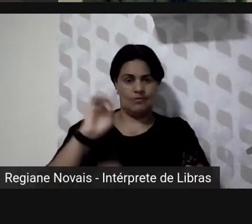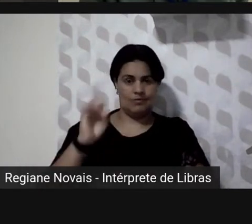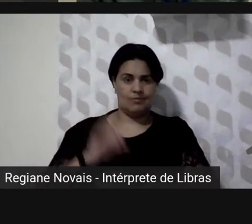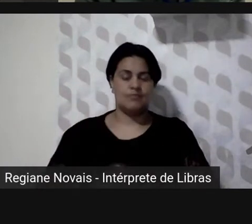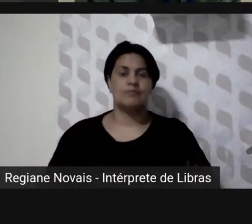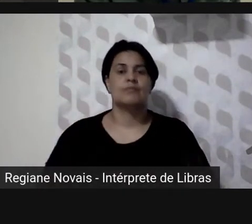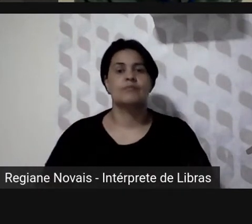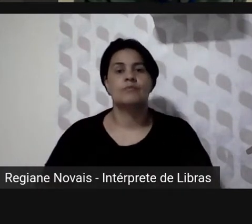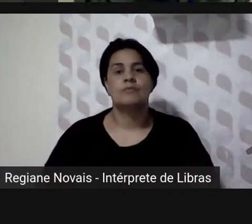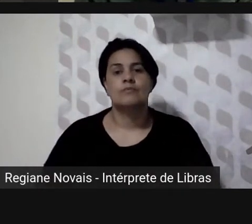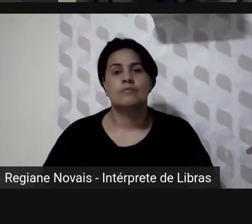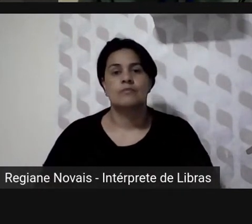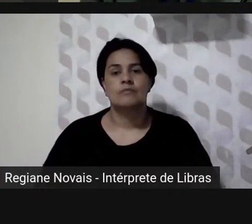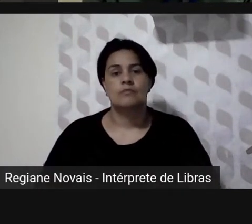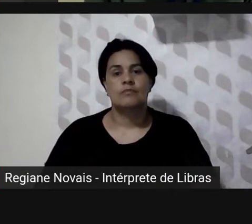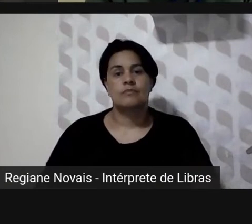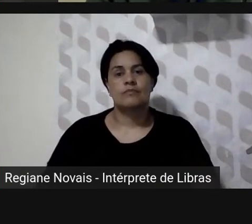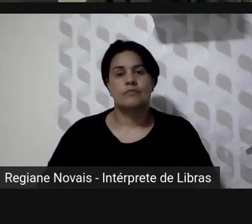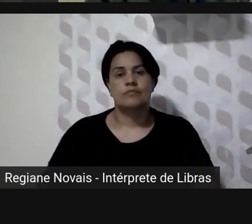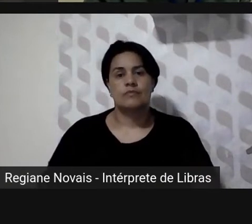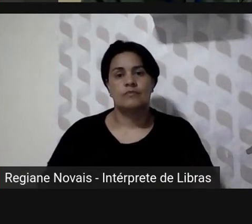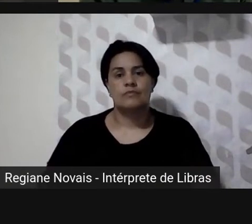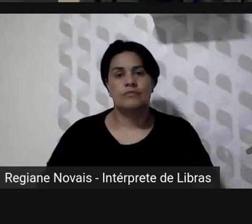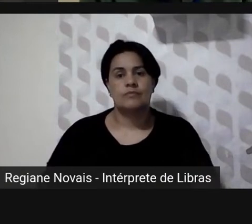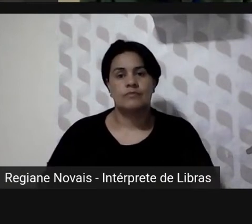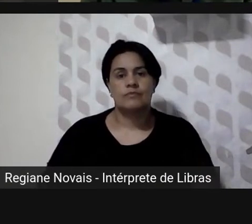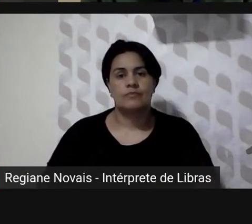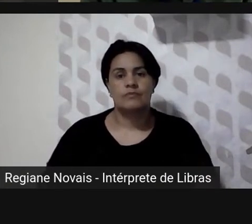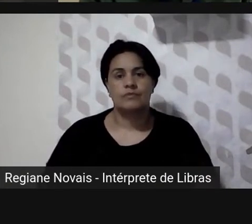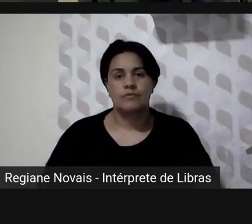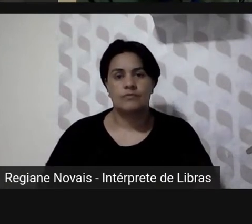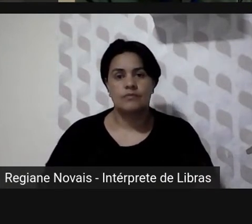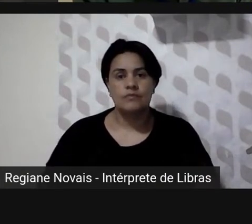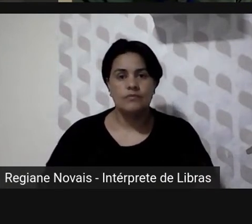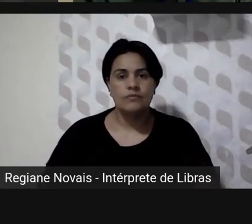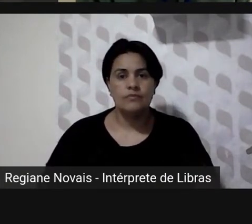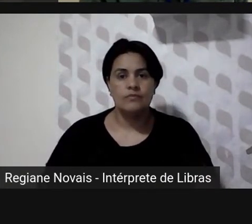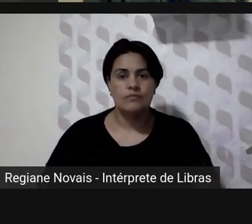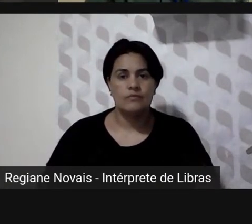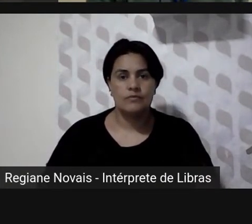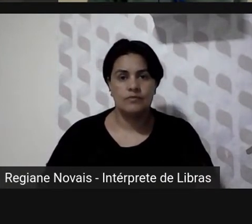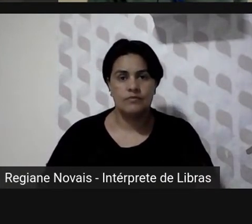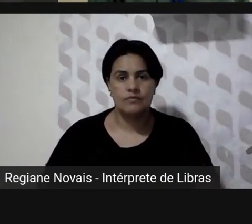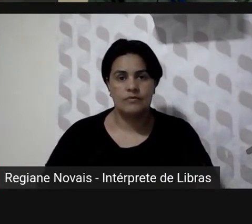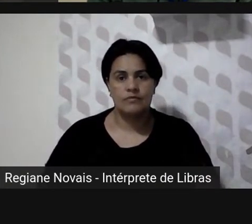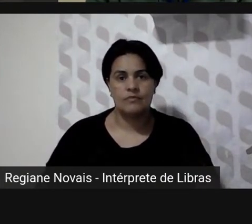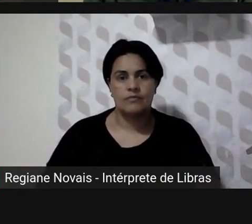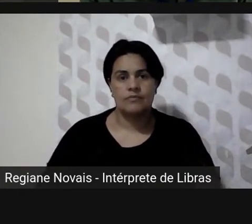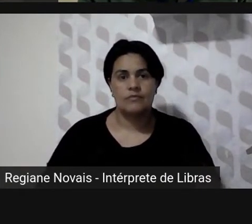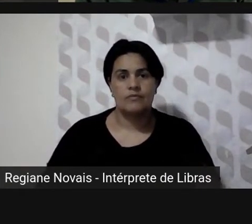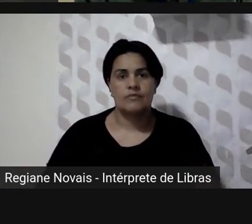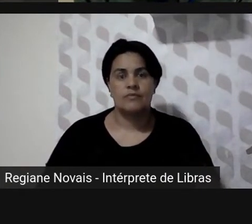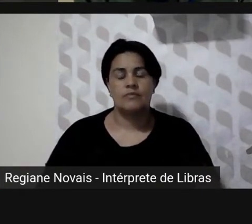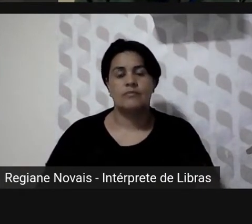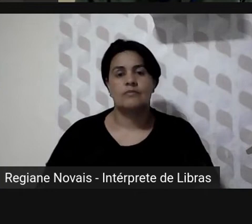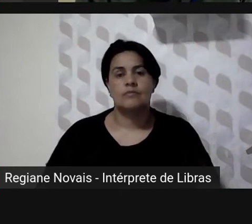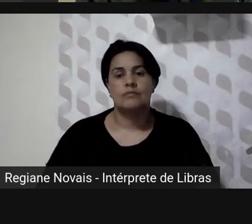só o Ivan Capdevilli Jr da Assembleia Legislativa de Minas Gerais